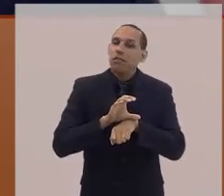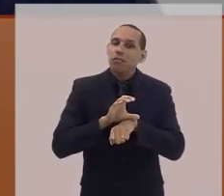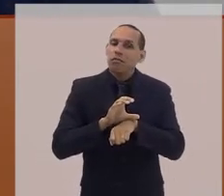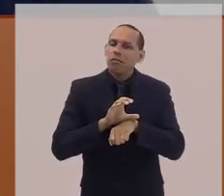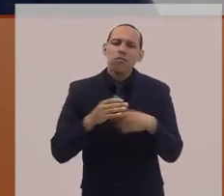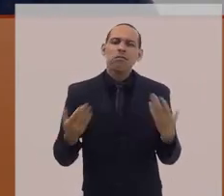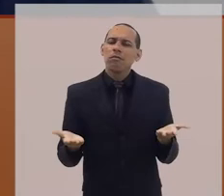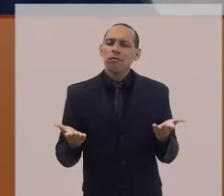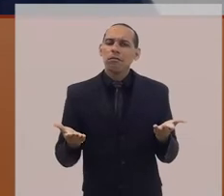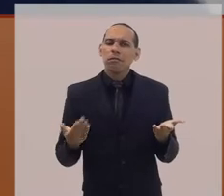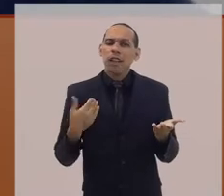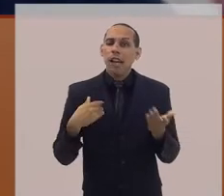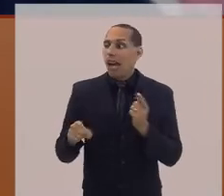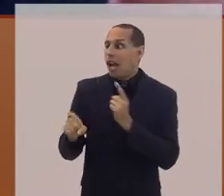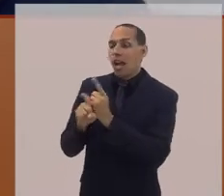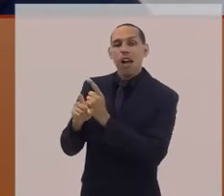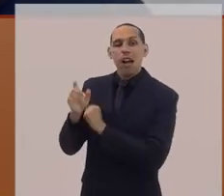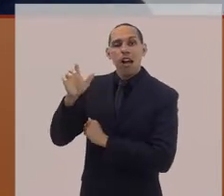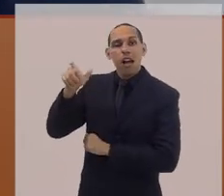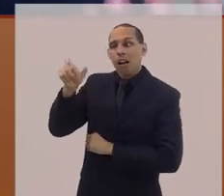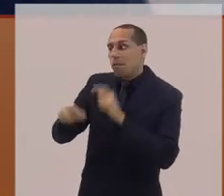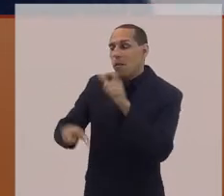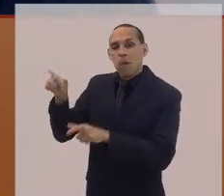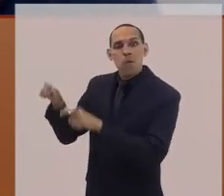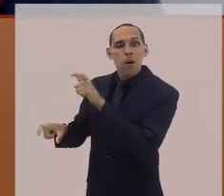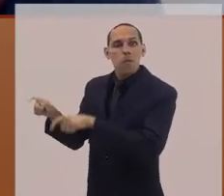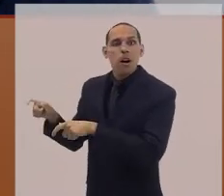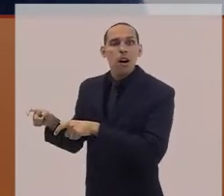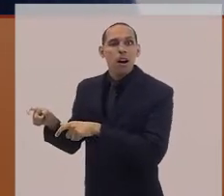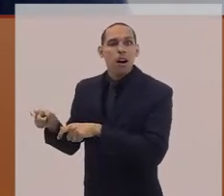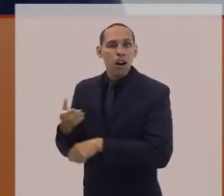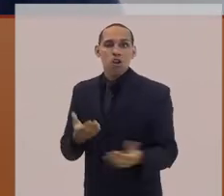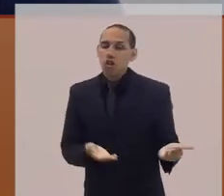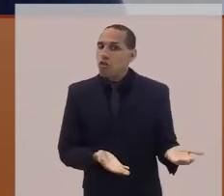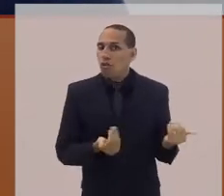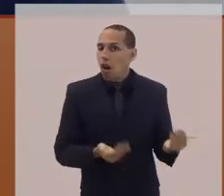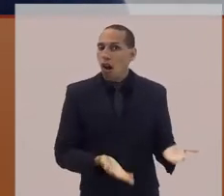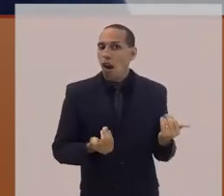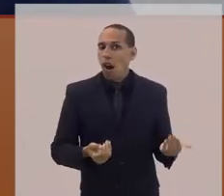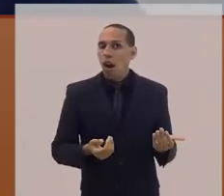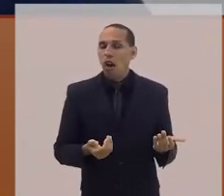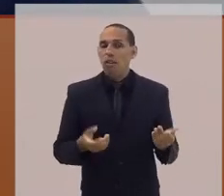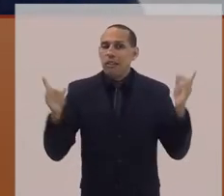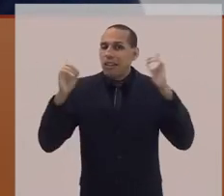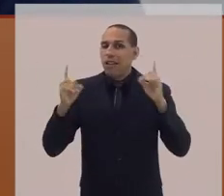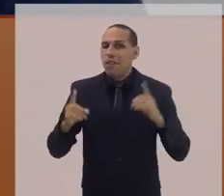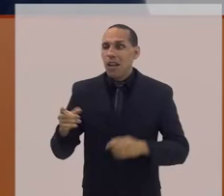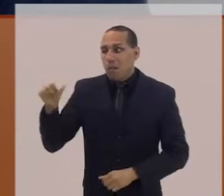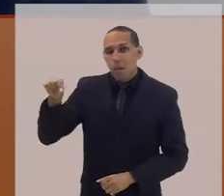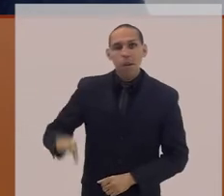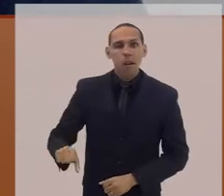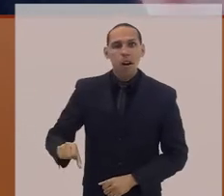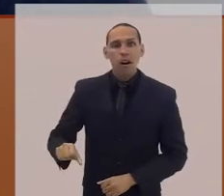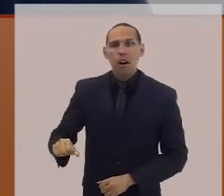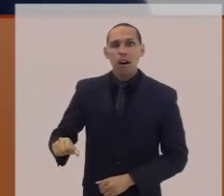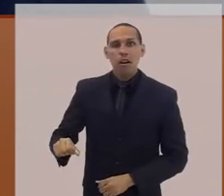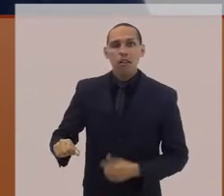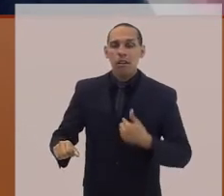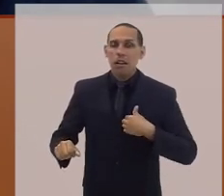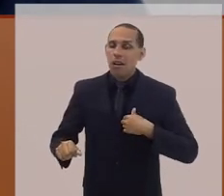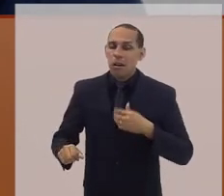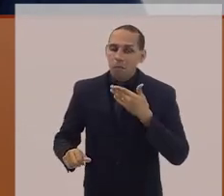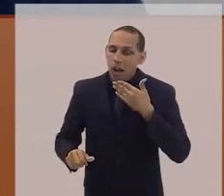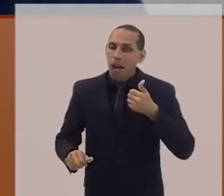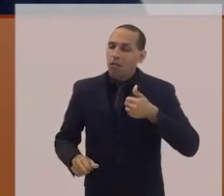física mais definitiva e pior do que a minha. E eles estavam ali com um desejo